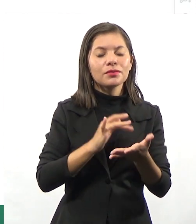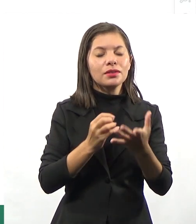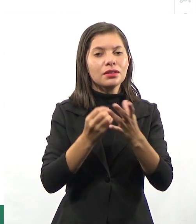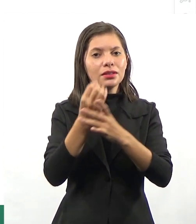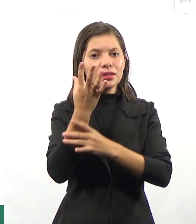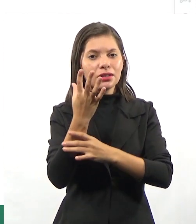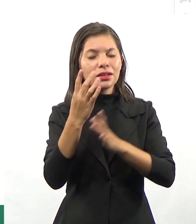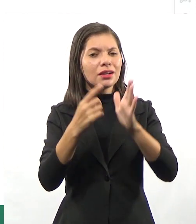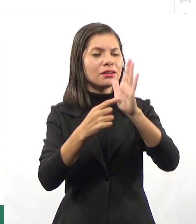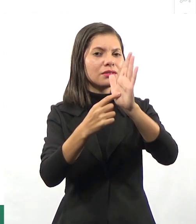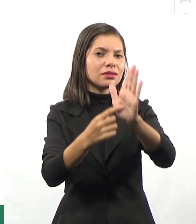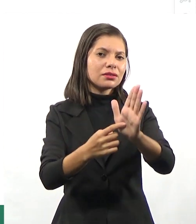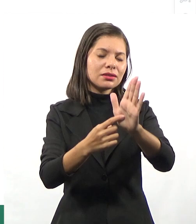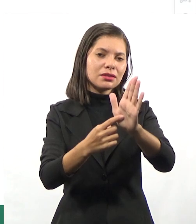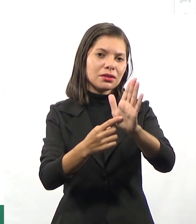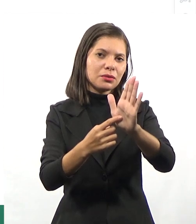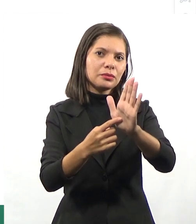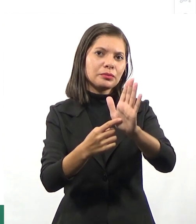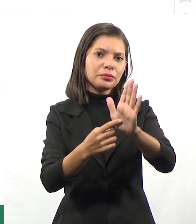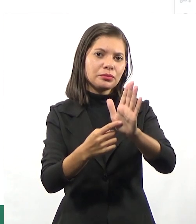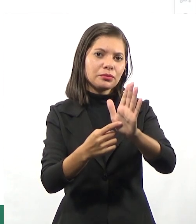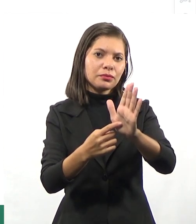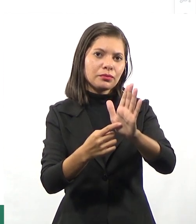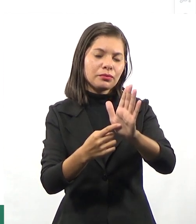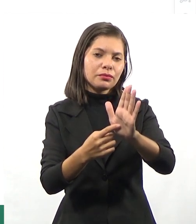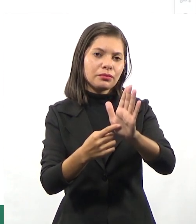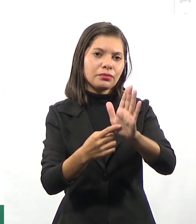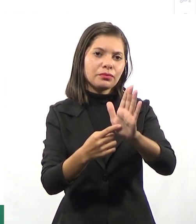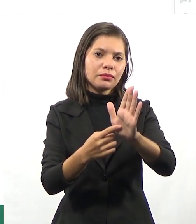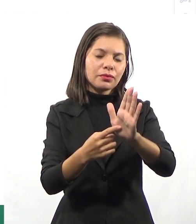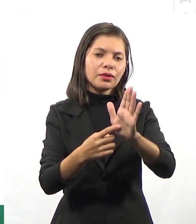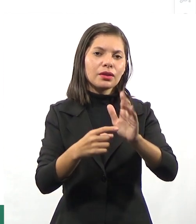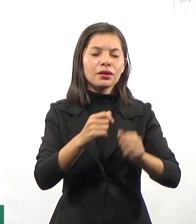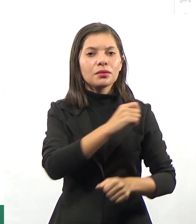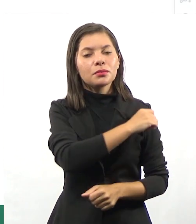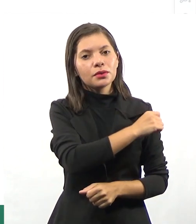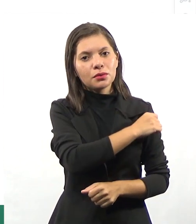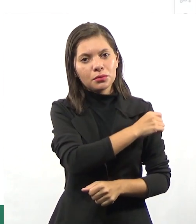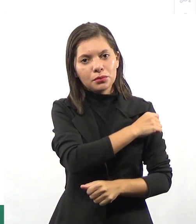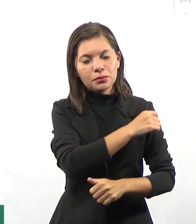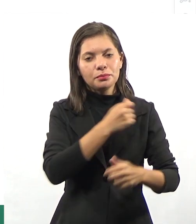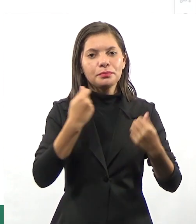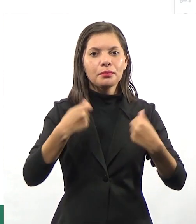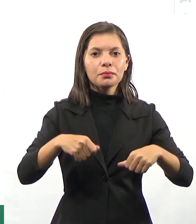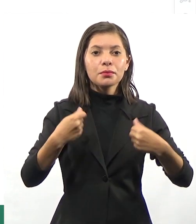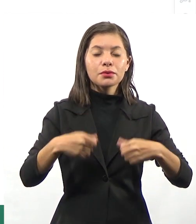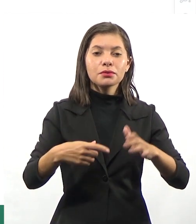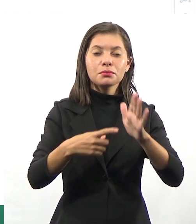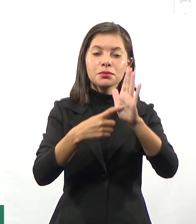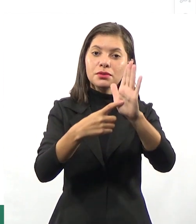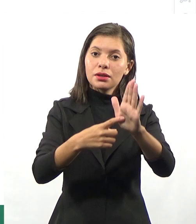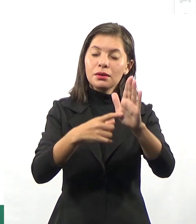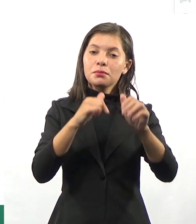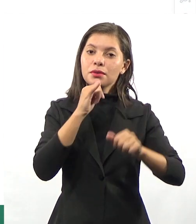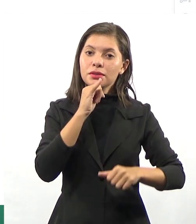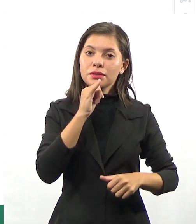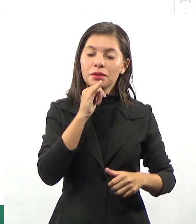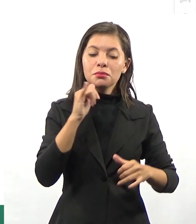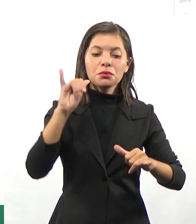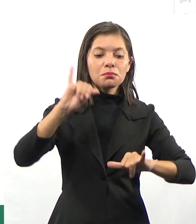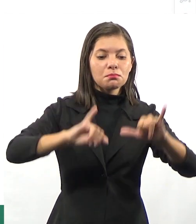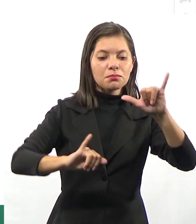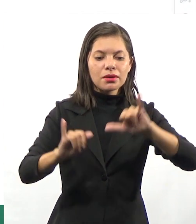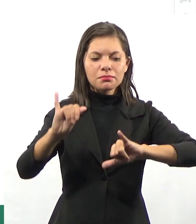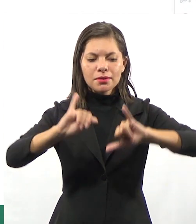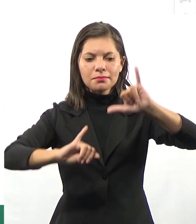químicos, sem gerar algum risco para os nossos alunos. Então, eu posso demonstrar, por exemplo, o funcionamento de